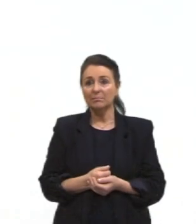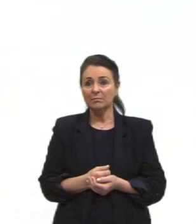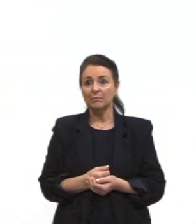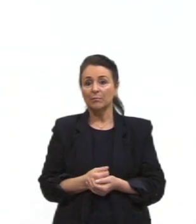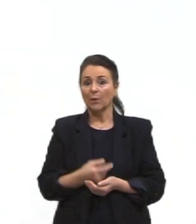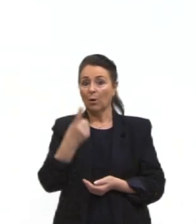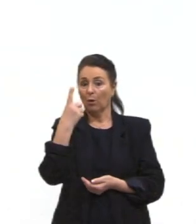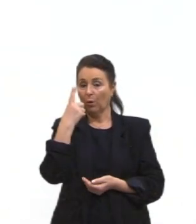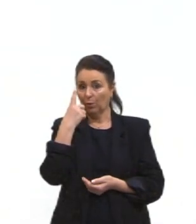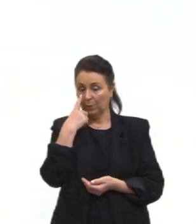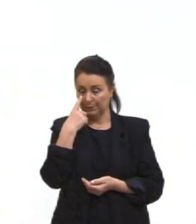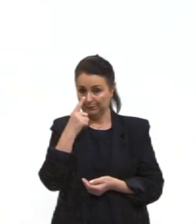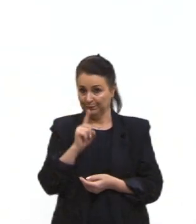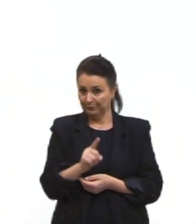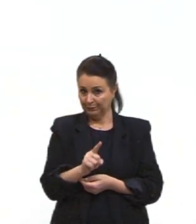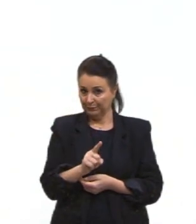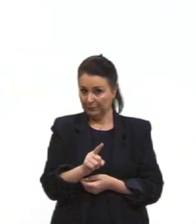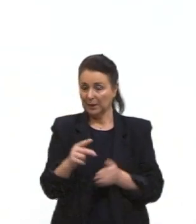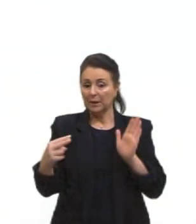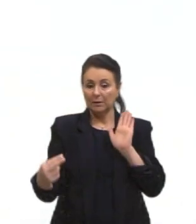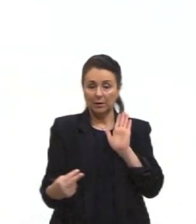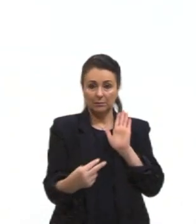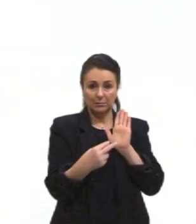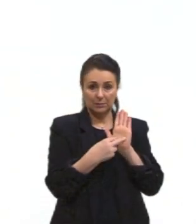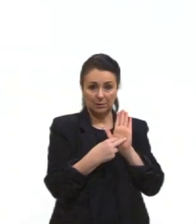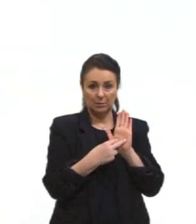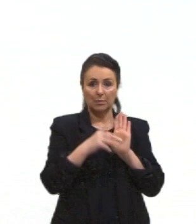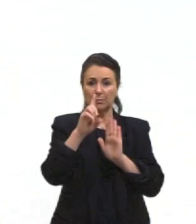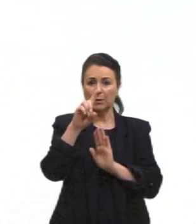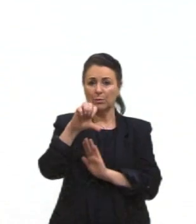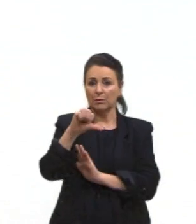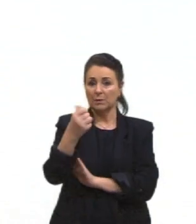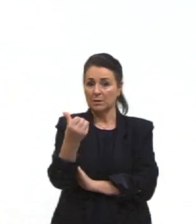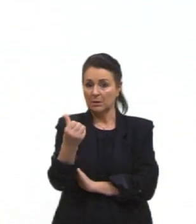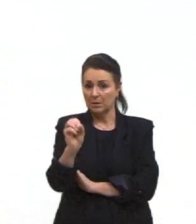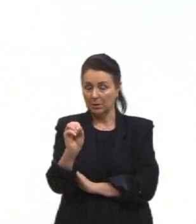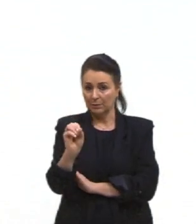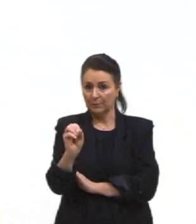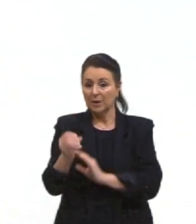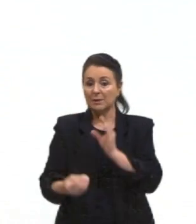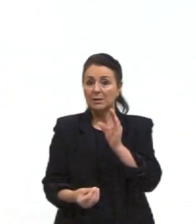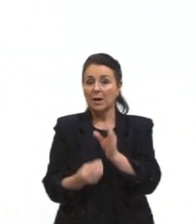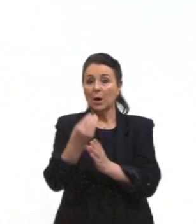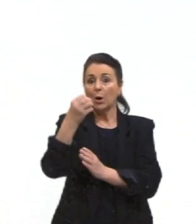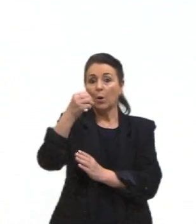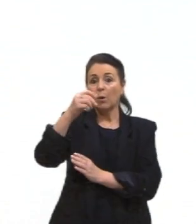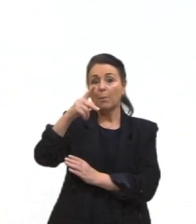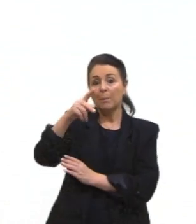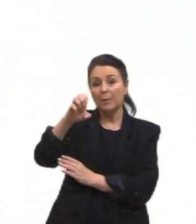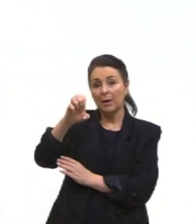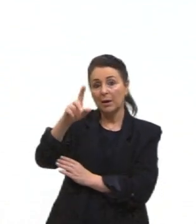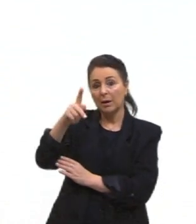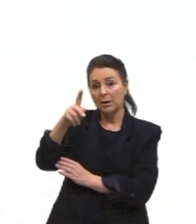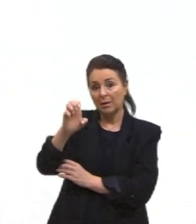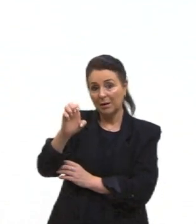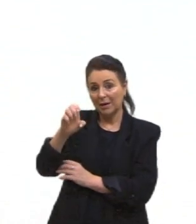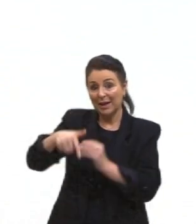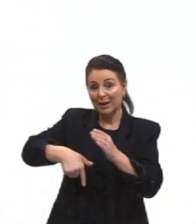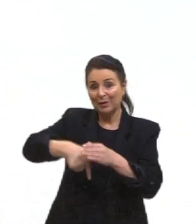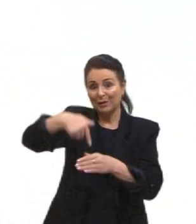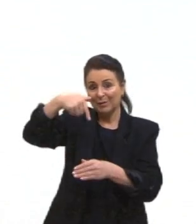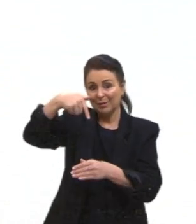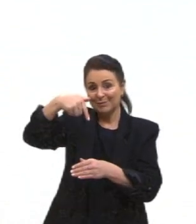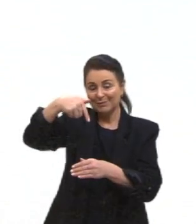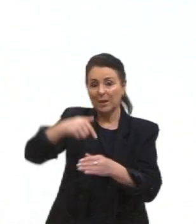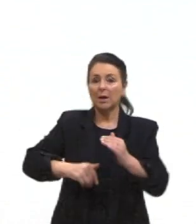Olha só, como eu falei pra vocês, né, em 1960, então, cria-se a OPEP, né, pra praticar esse cartel, tá, gurizada? Pra